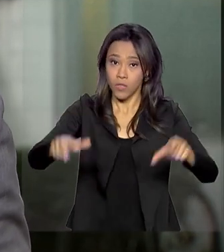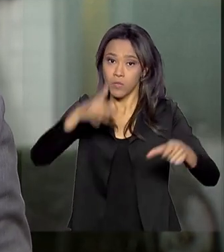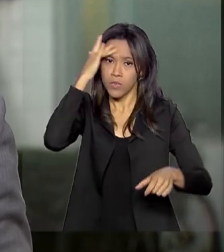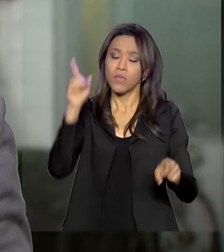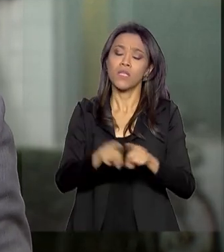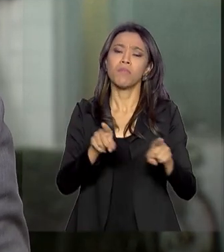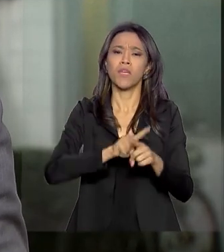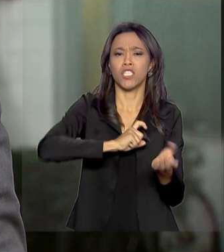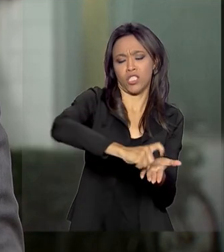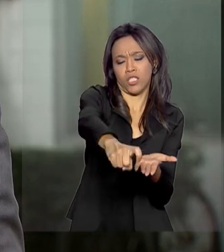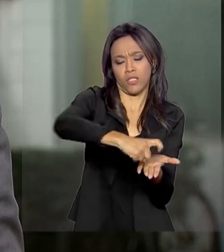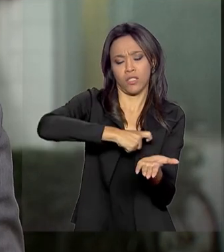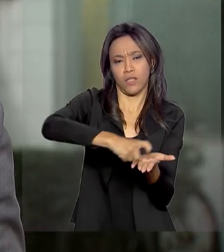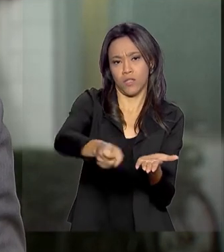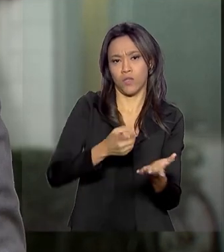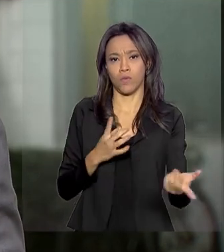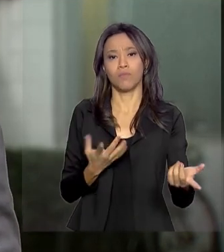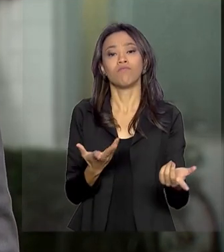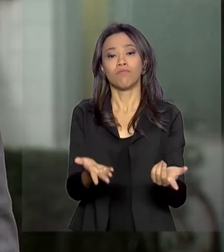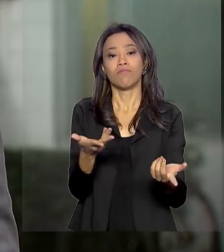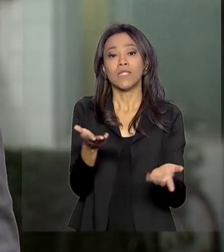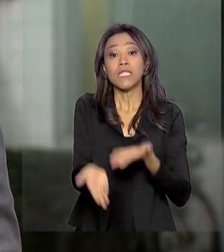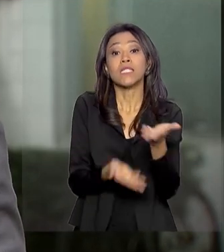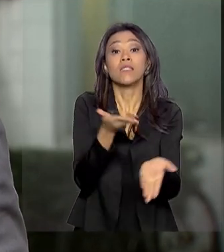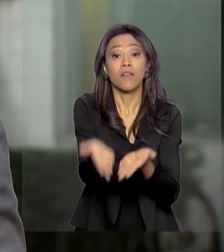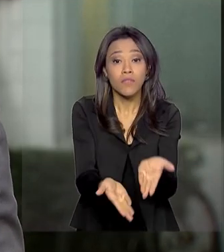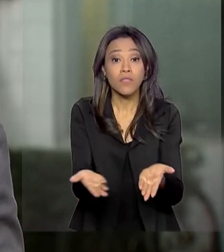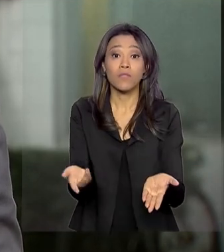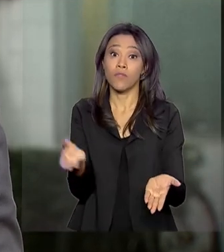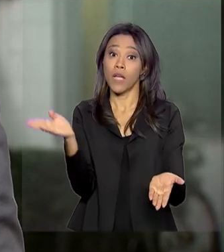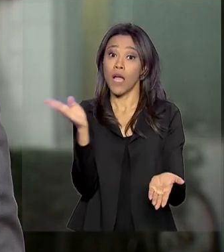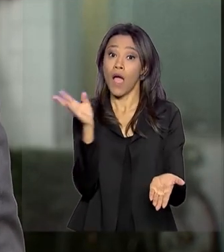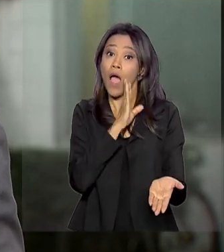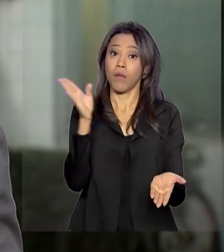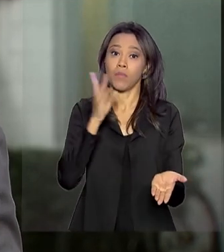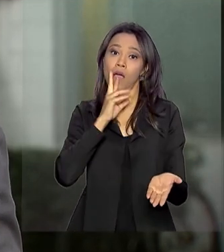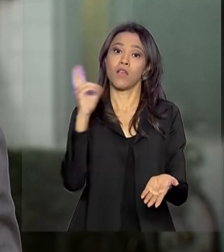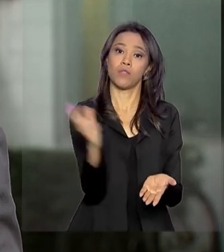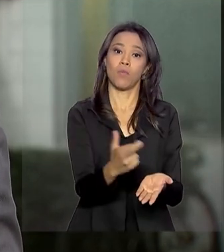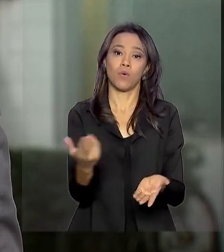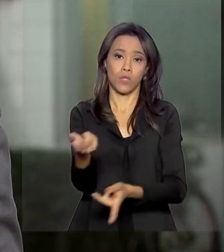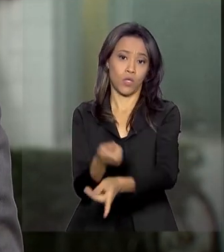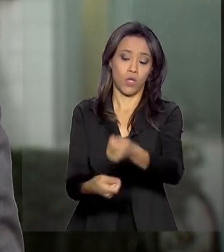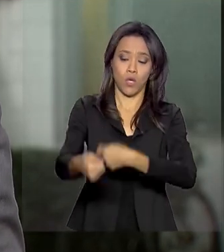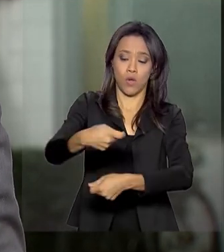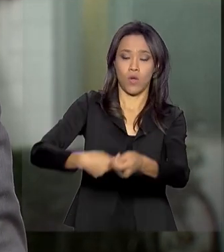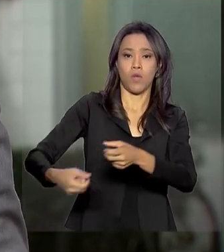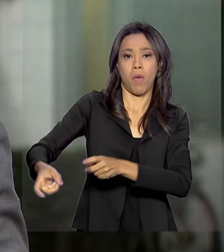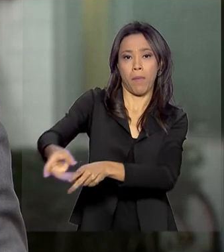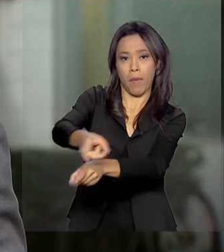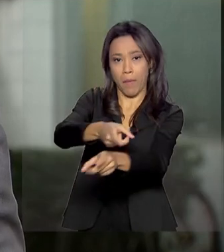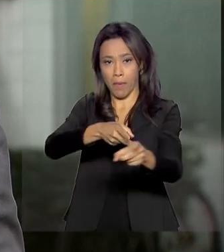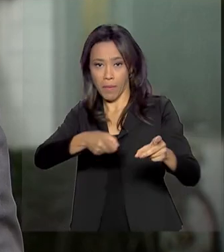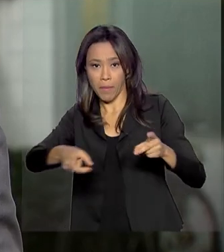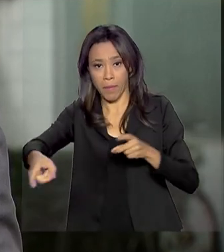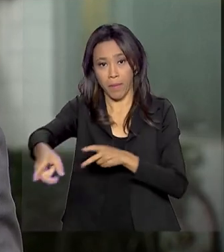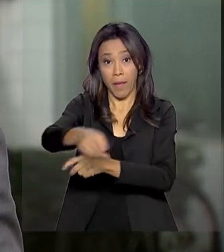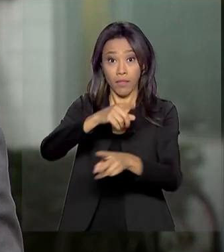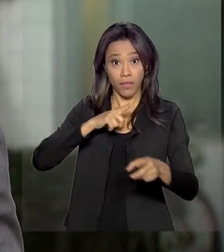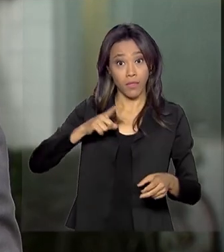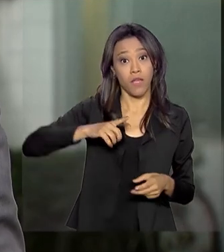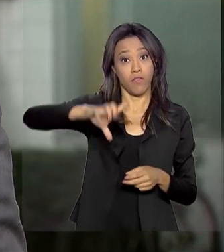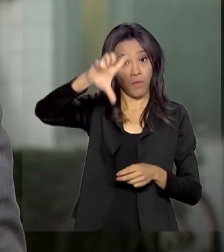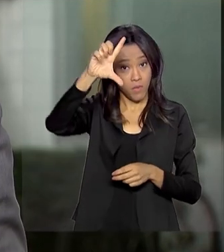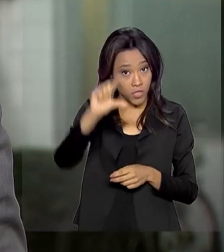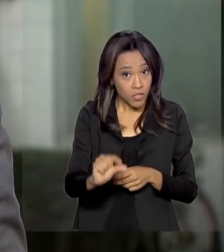serviços oferecidos ao cidadão. A resposta do mercado foi rápida. A taxa básica de juros iniciou o movimento de queda e